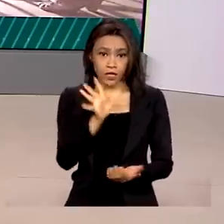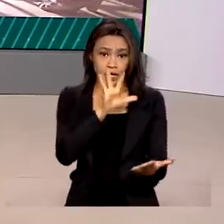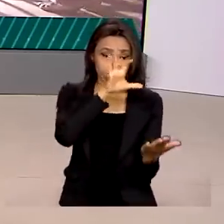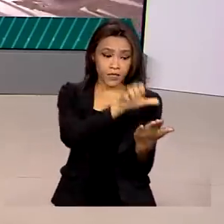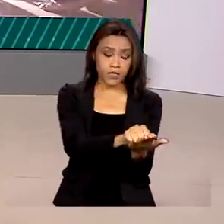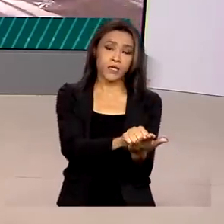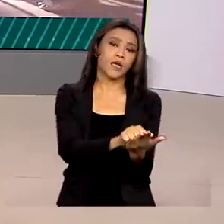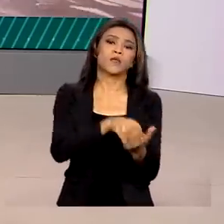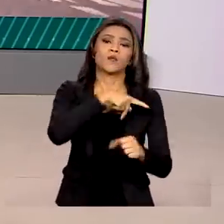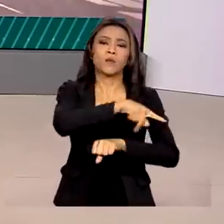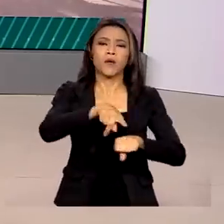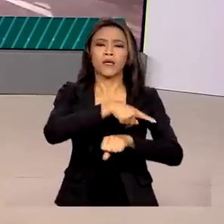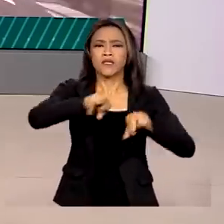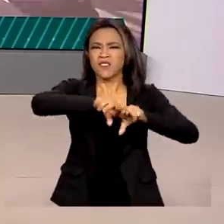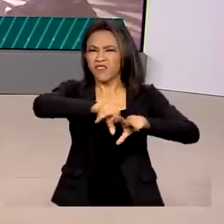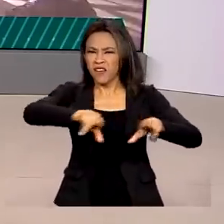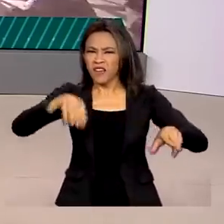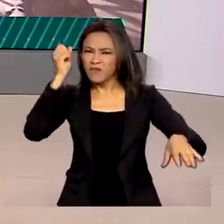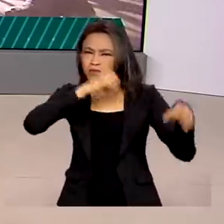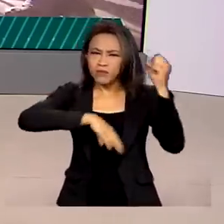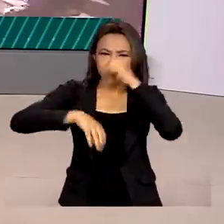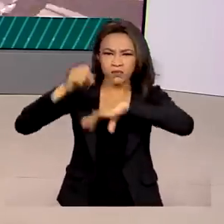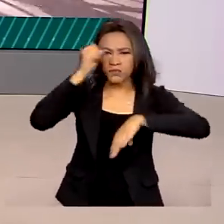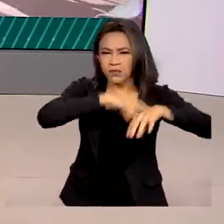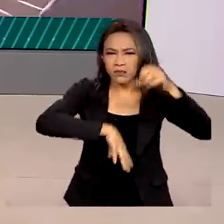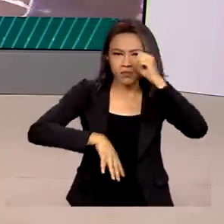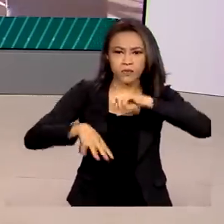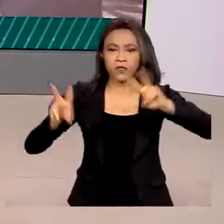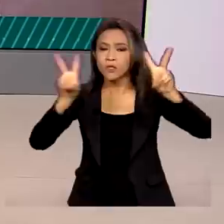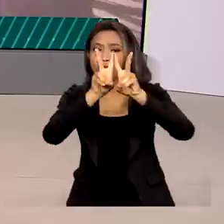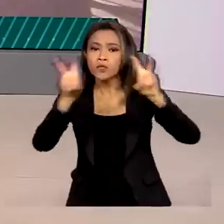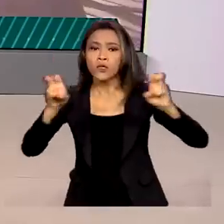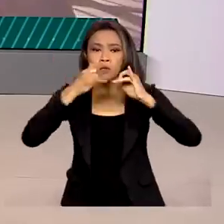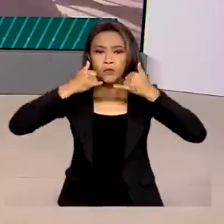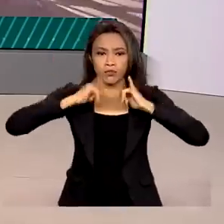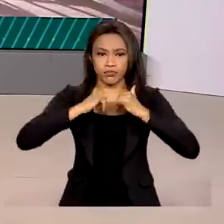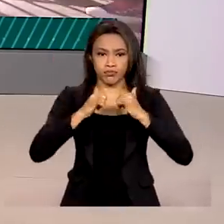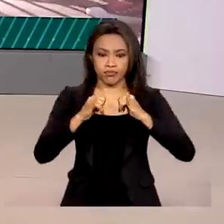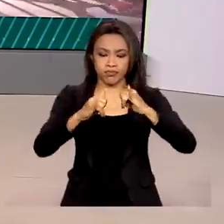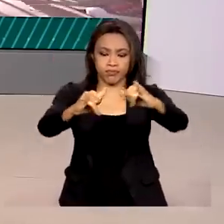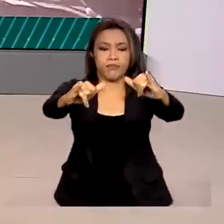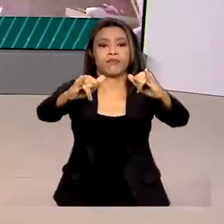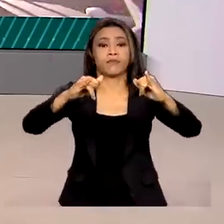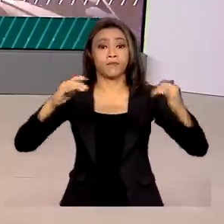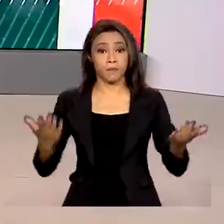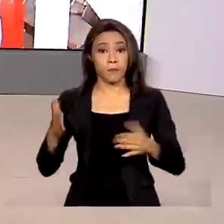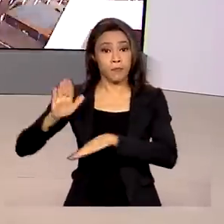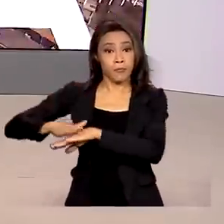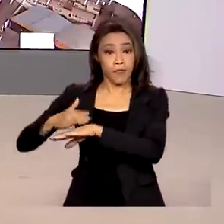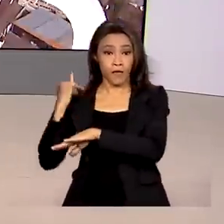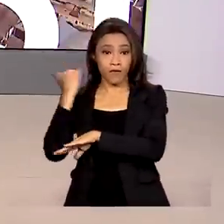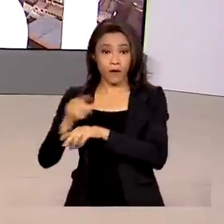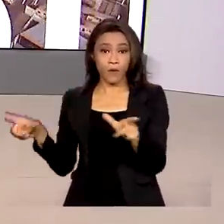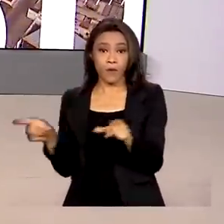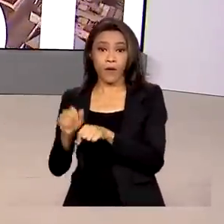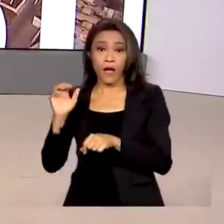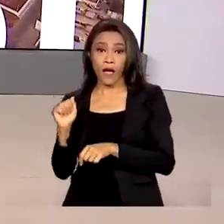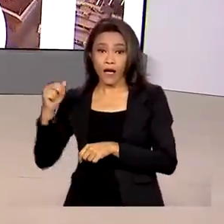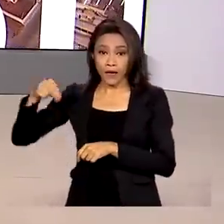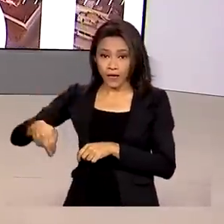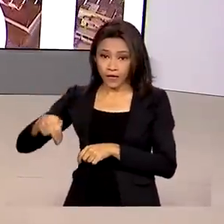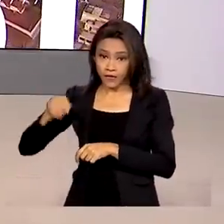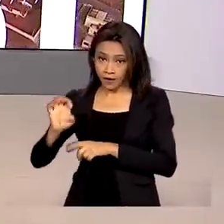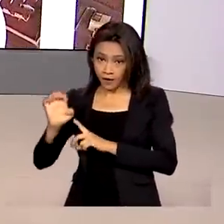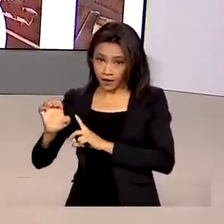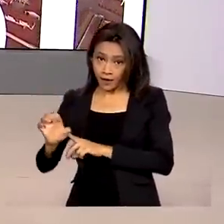país diversos atos de vandalismo ao sistema elétrico. Segundo a Agência Nacional de Energia Elétrica, pelo menos 12